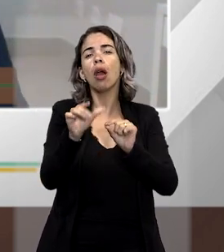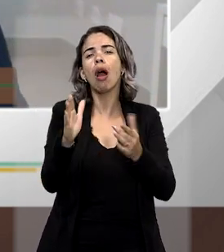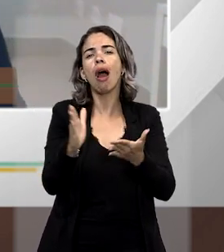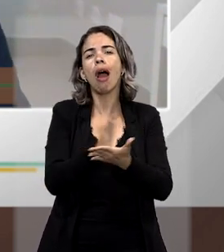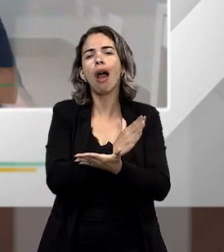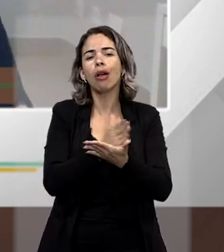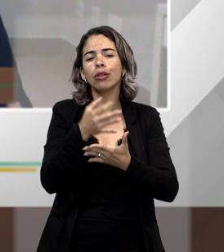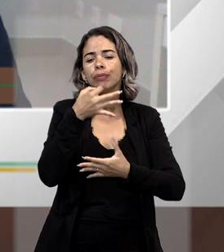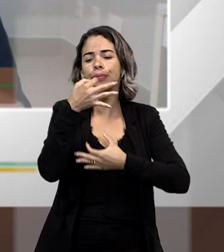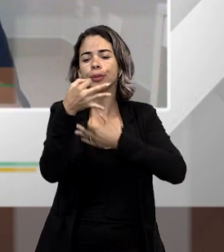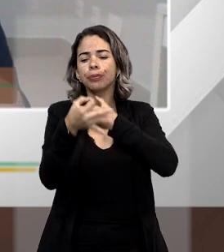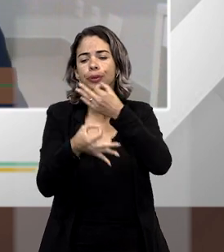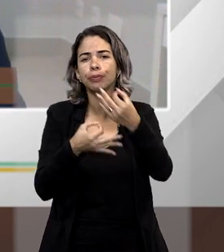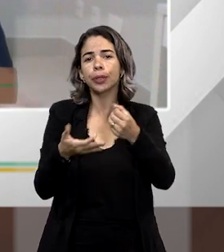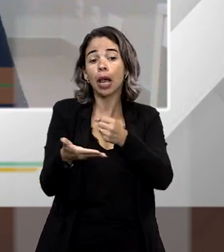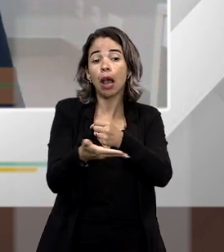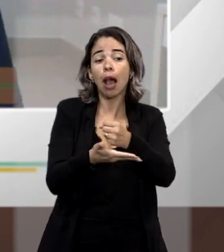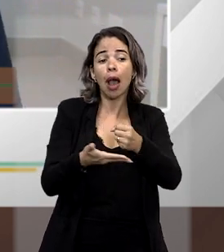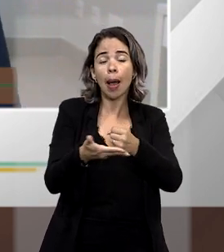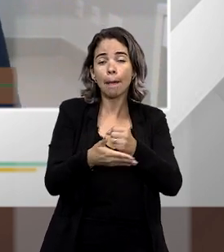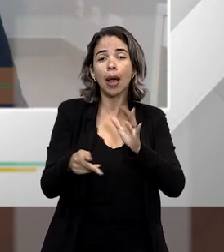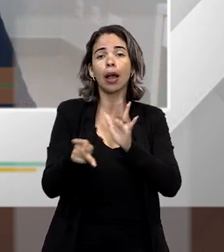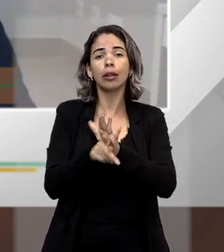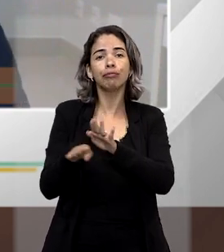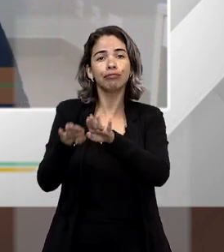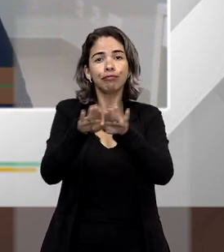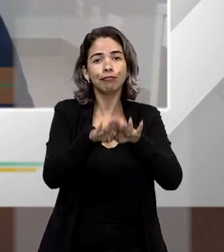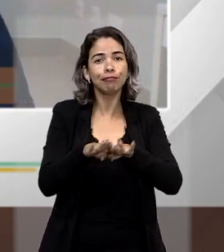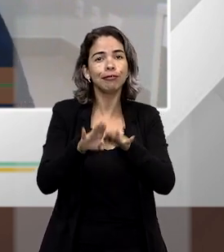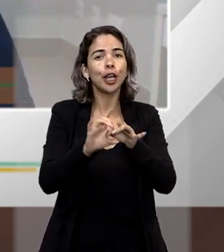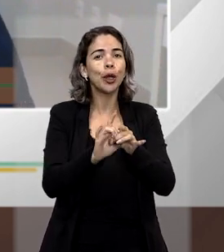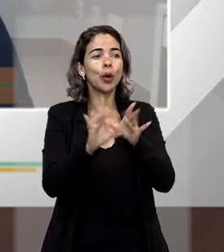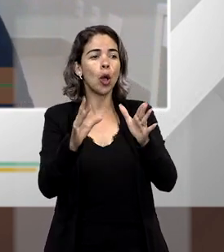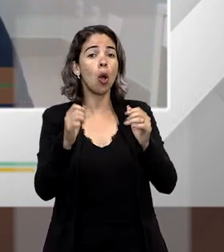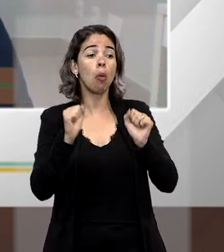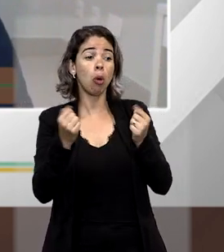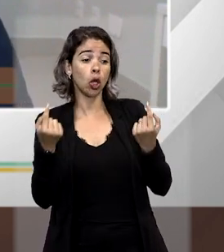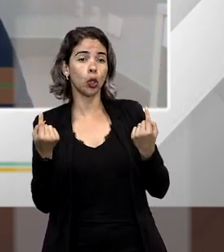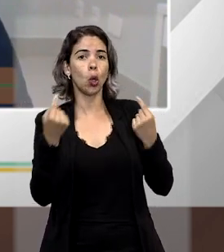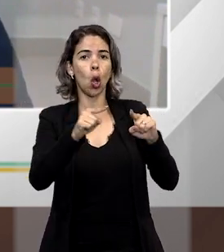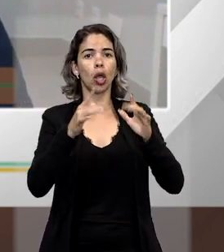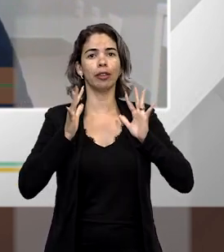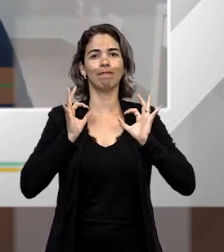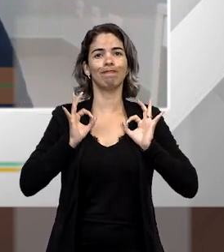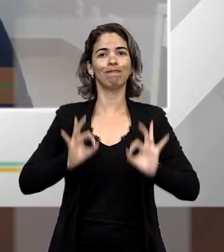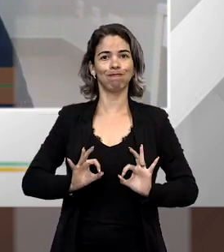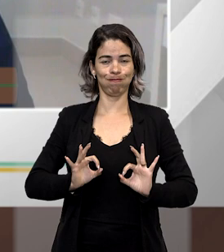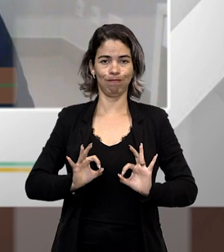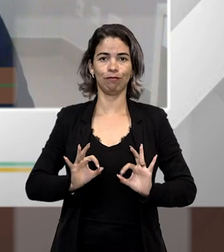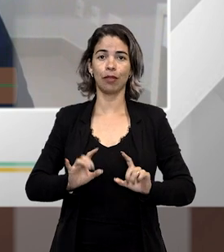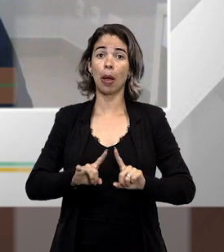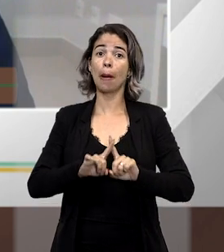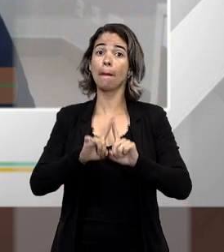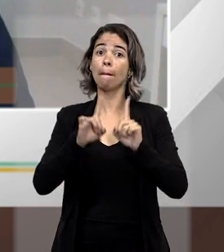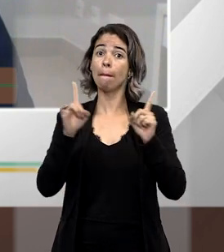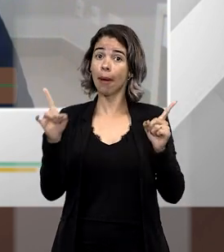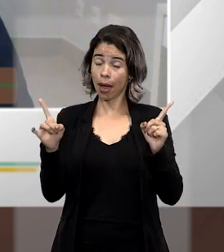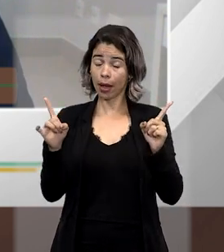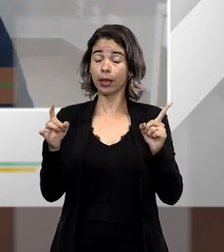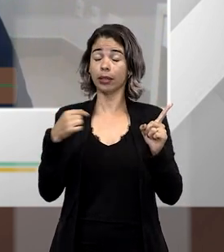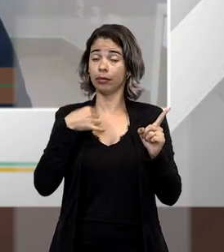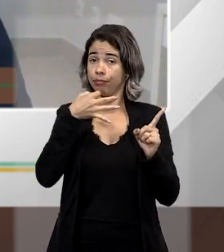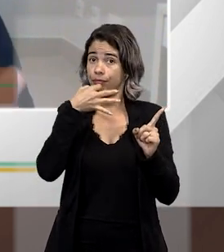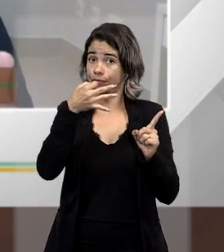algumas das considerações, alguns dos pilares da democracia que poderiam ser atingidos por essas condutas. Mas, a meu ver,